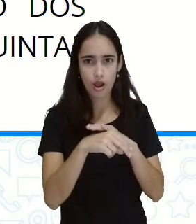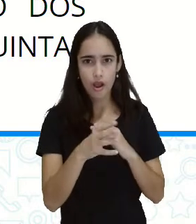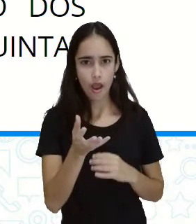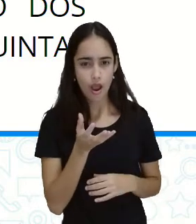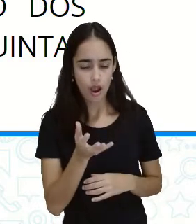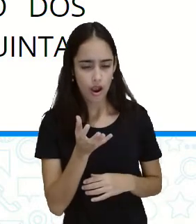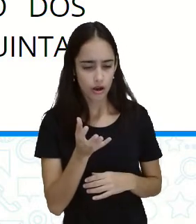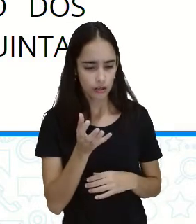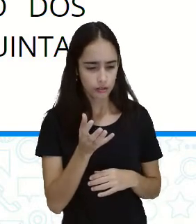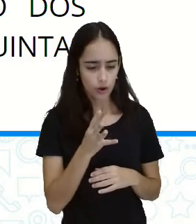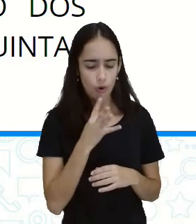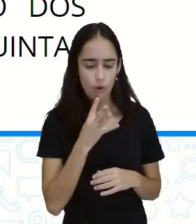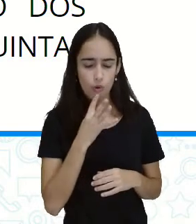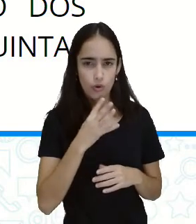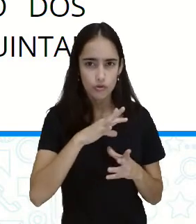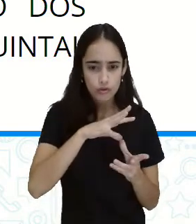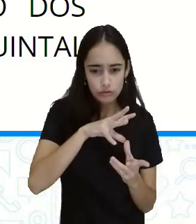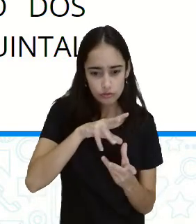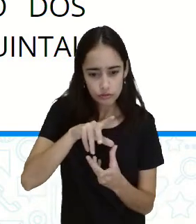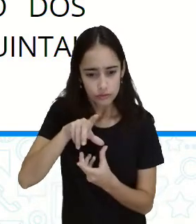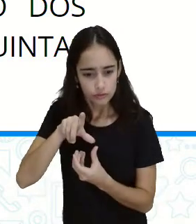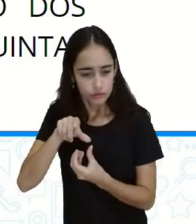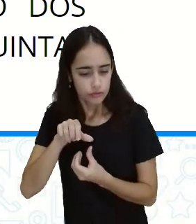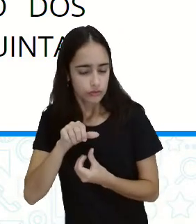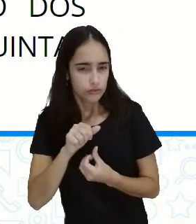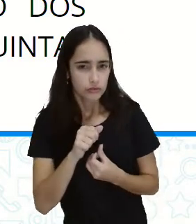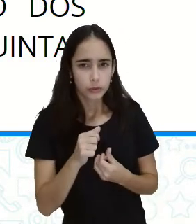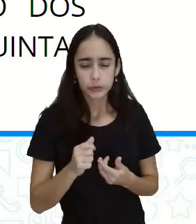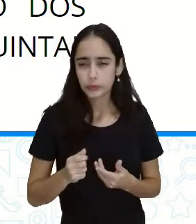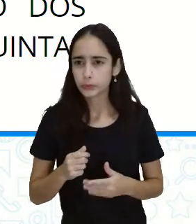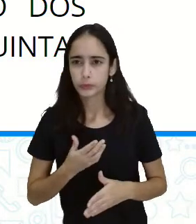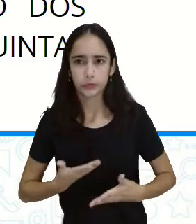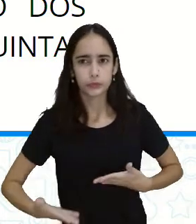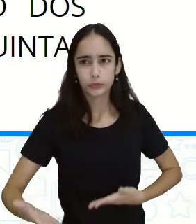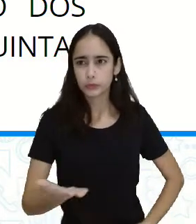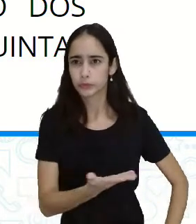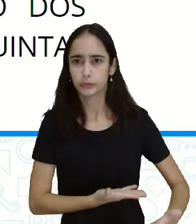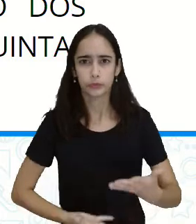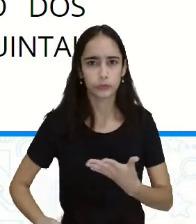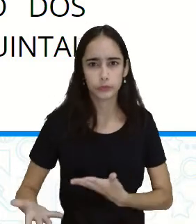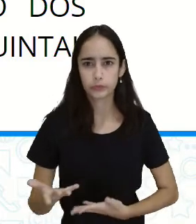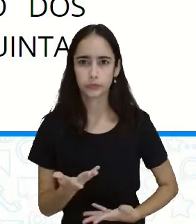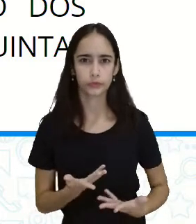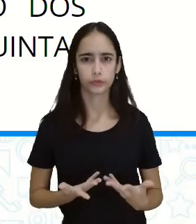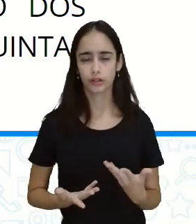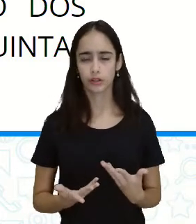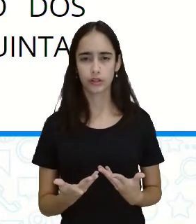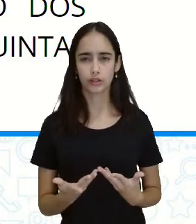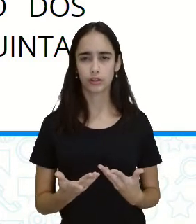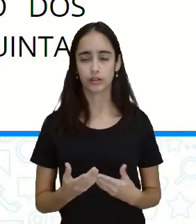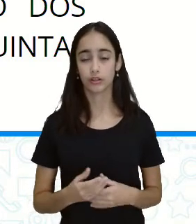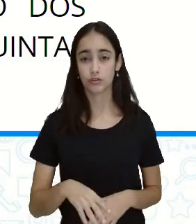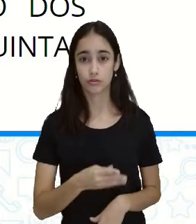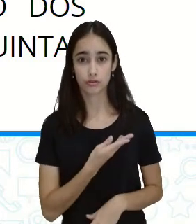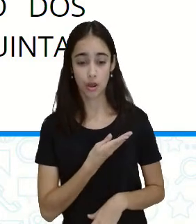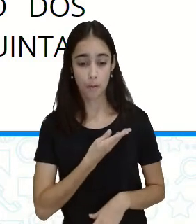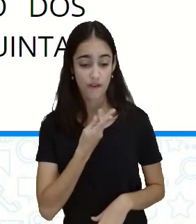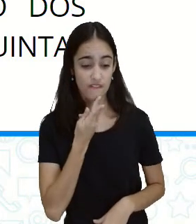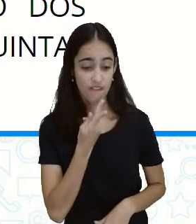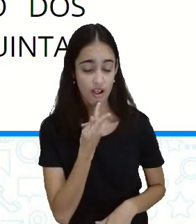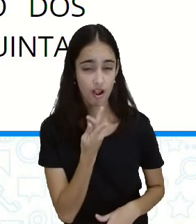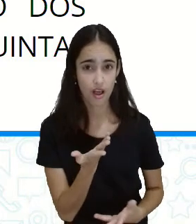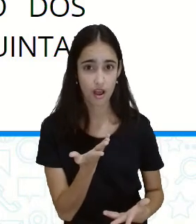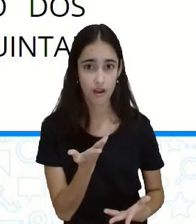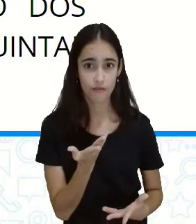mundo e travar relações com tanta coisa bonita de que falavam seus amigos. Quando ele saiu do buraquinho,